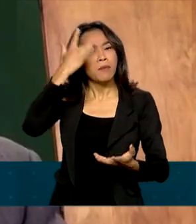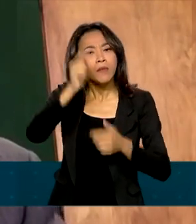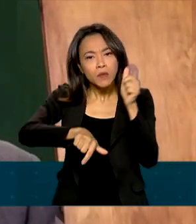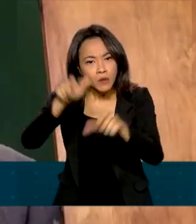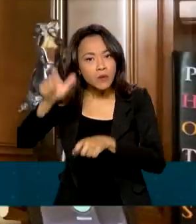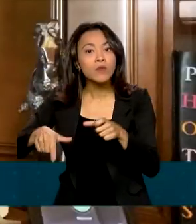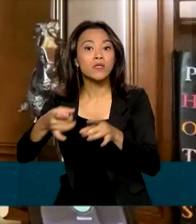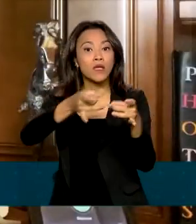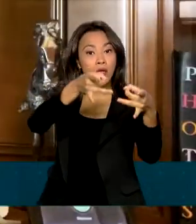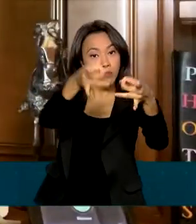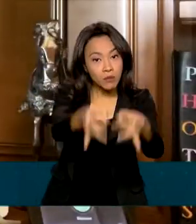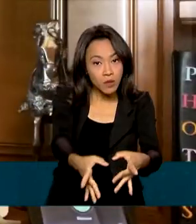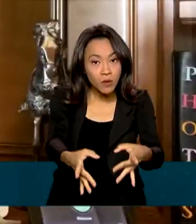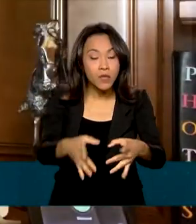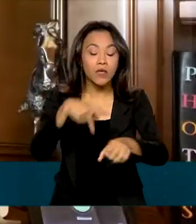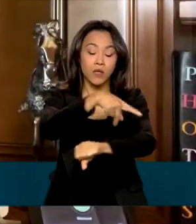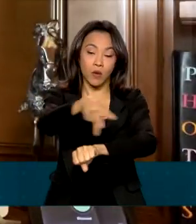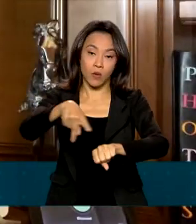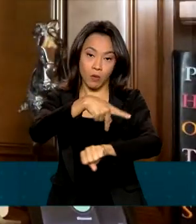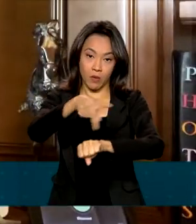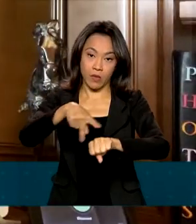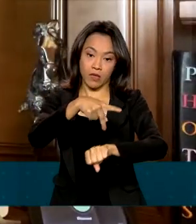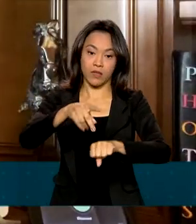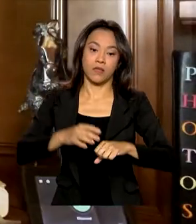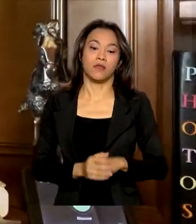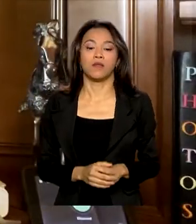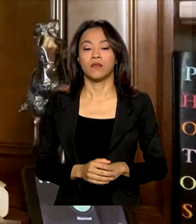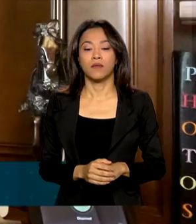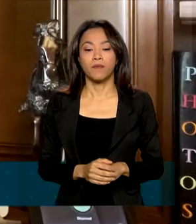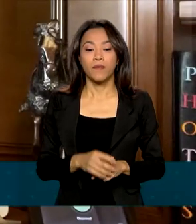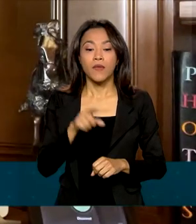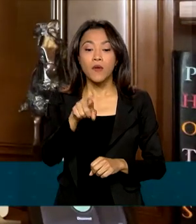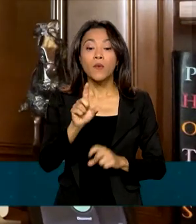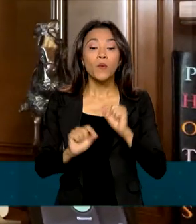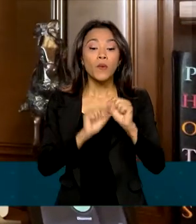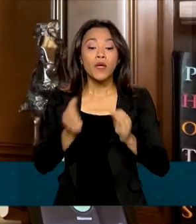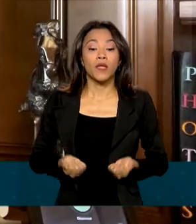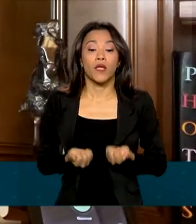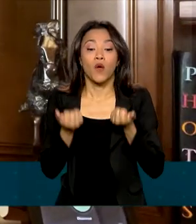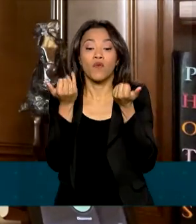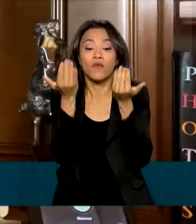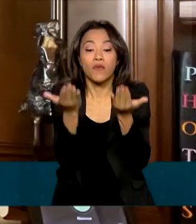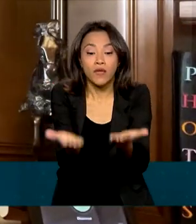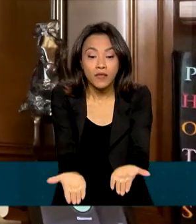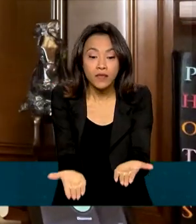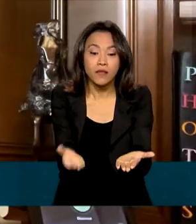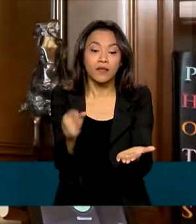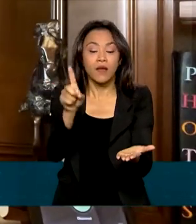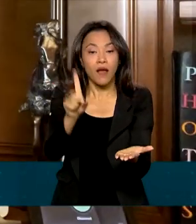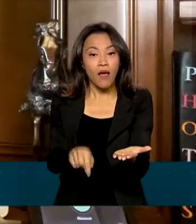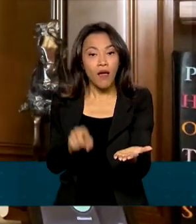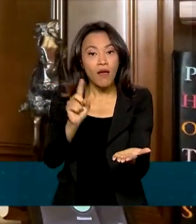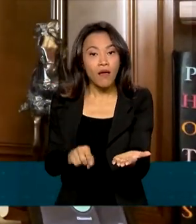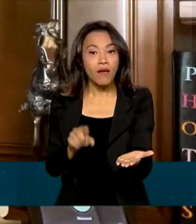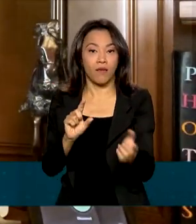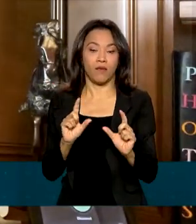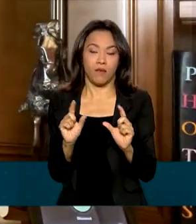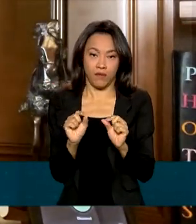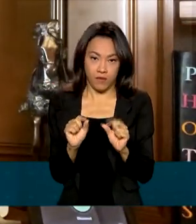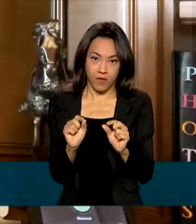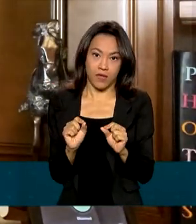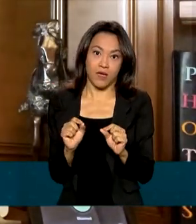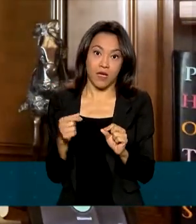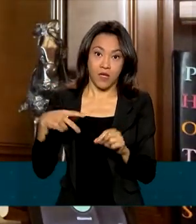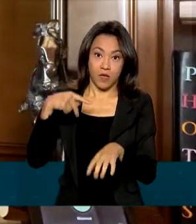deixavam a Ucrânia. O que a embaixada tem que oferecer é justamente essa capacidade e essa possibilidade